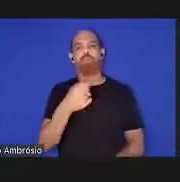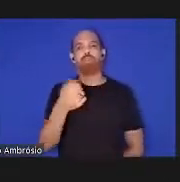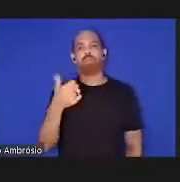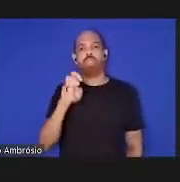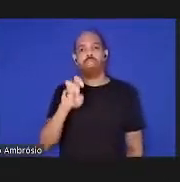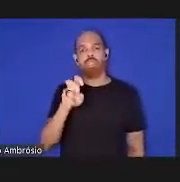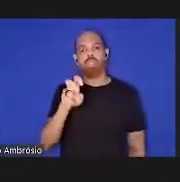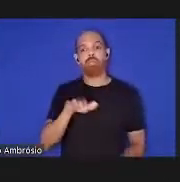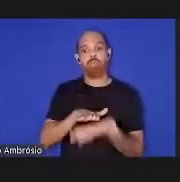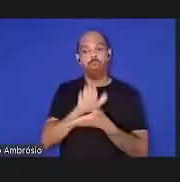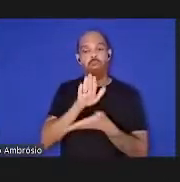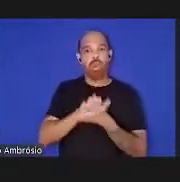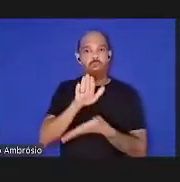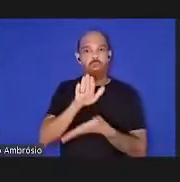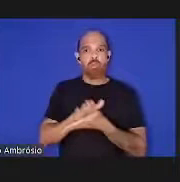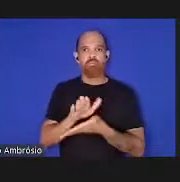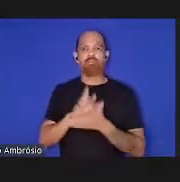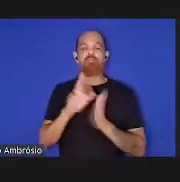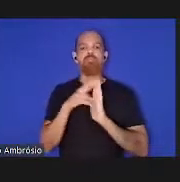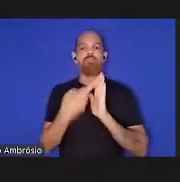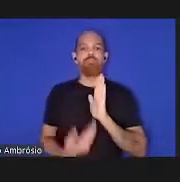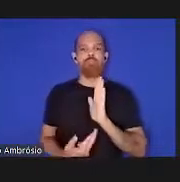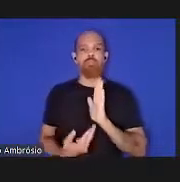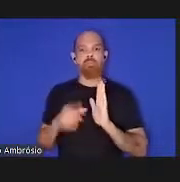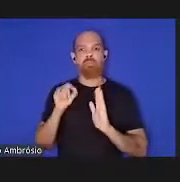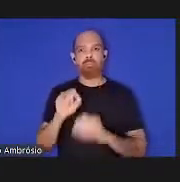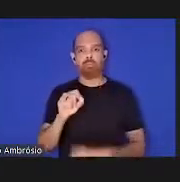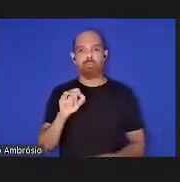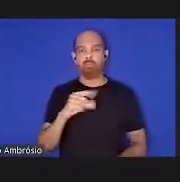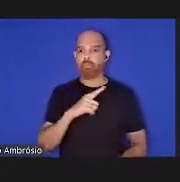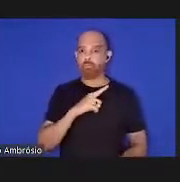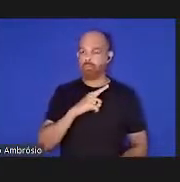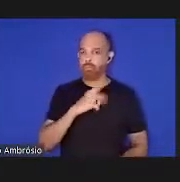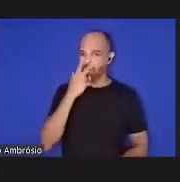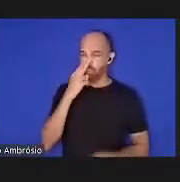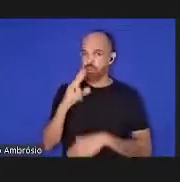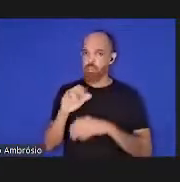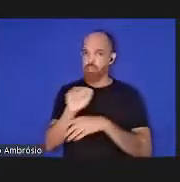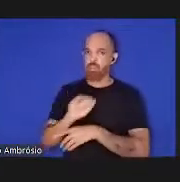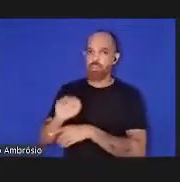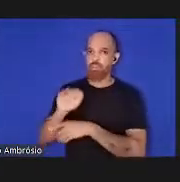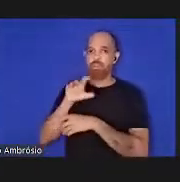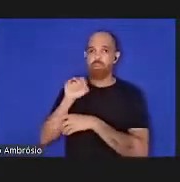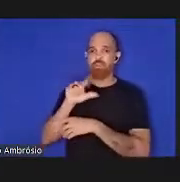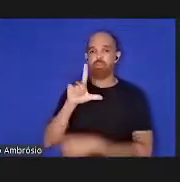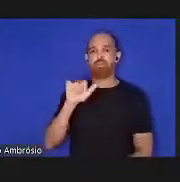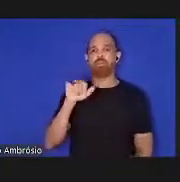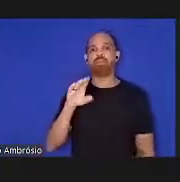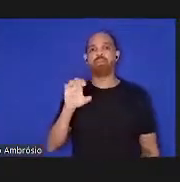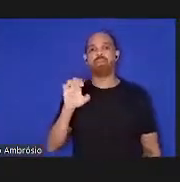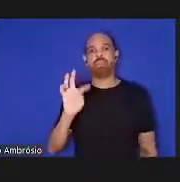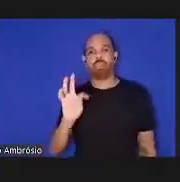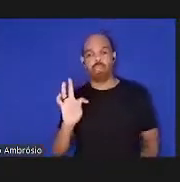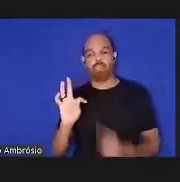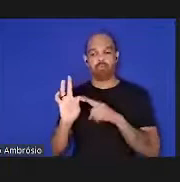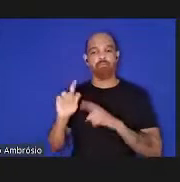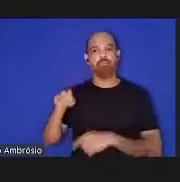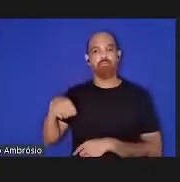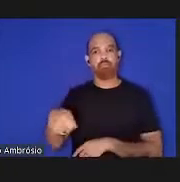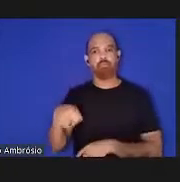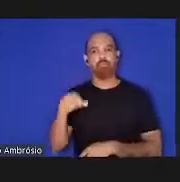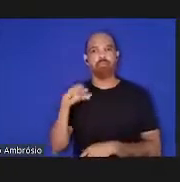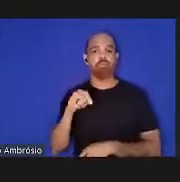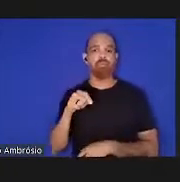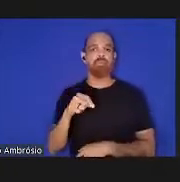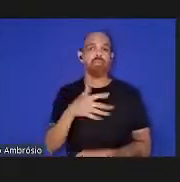publicação do relatório da Rockefeller Foundation Lancet Commission que se chamou salvaguardando